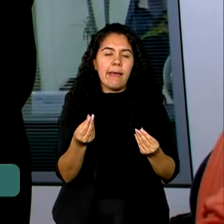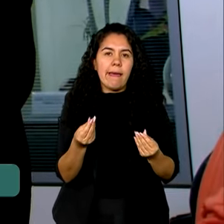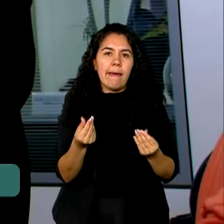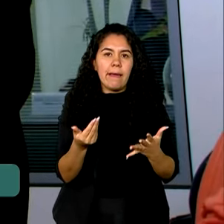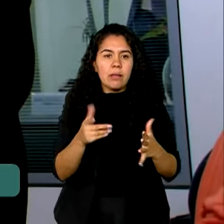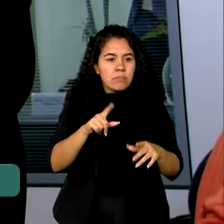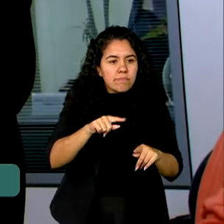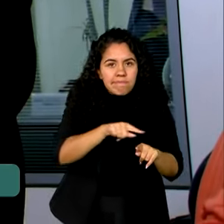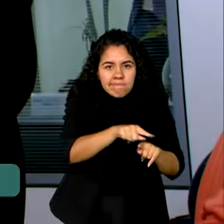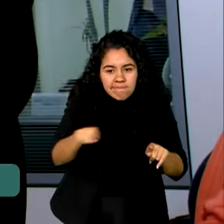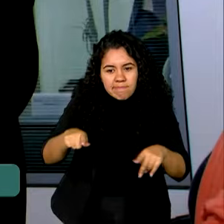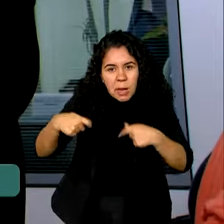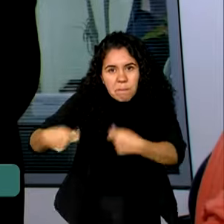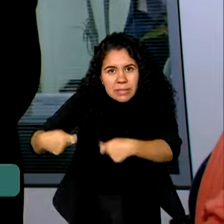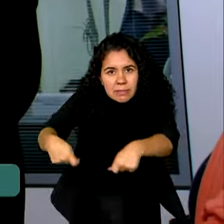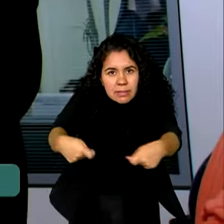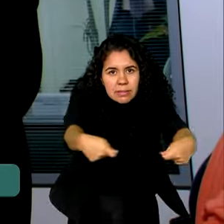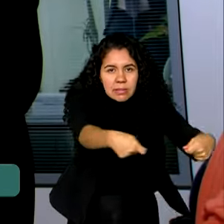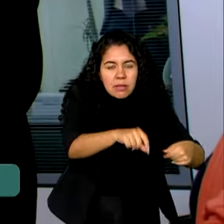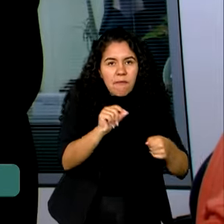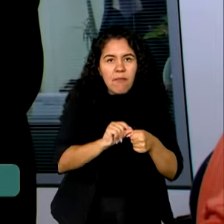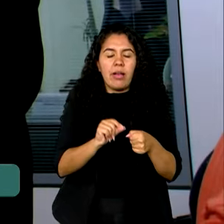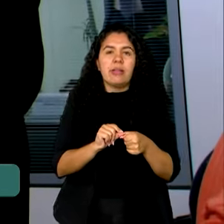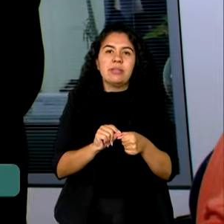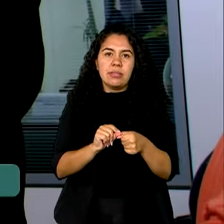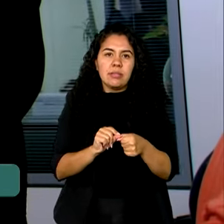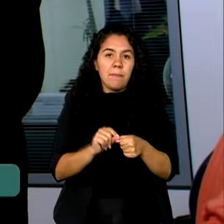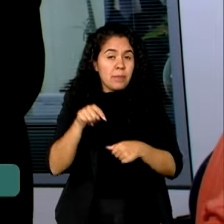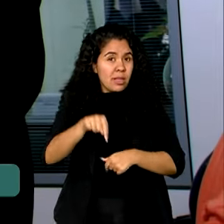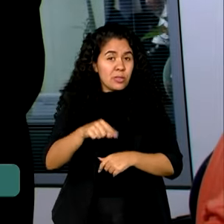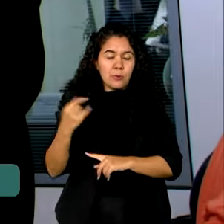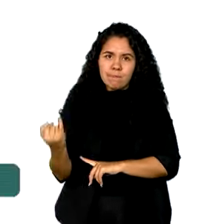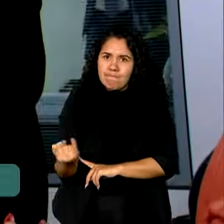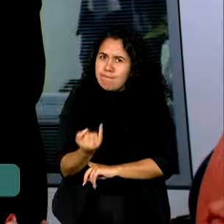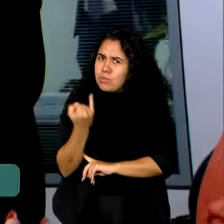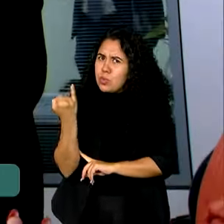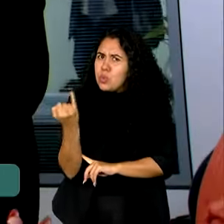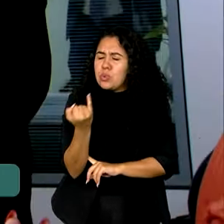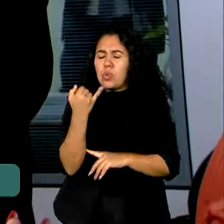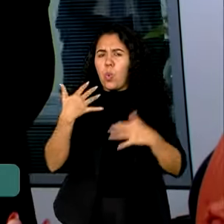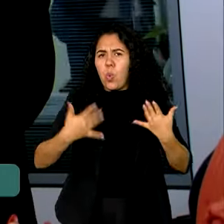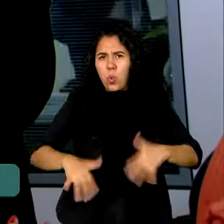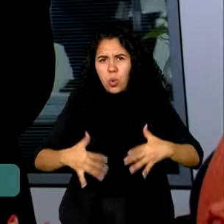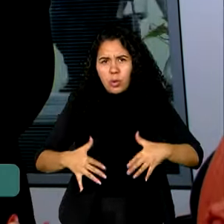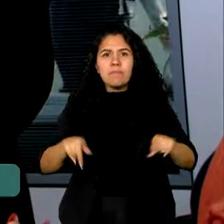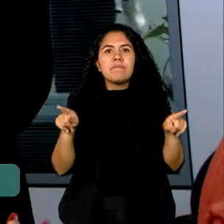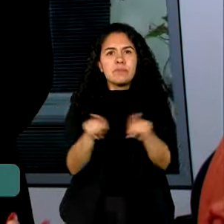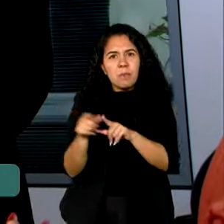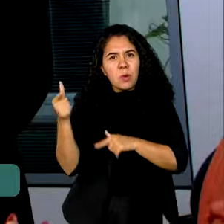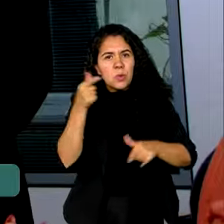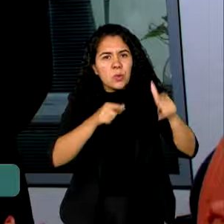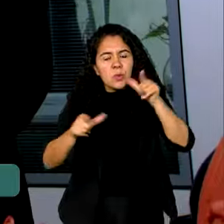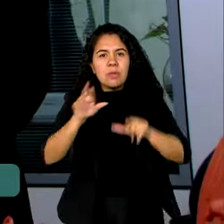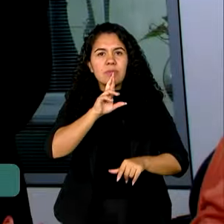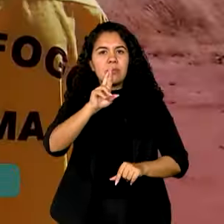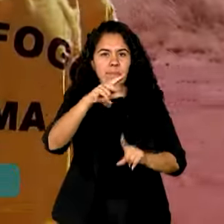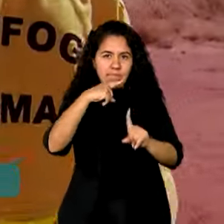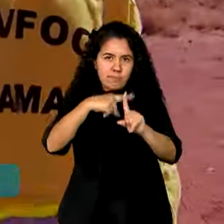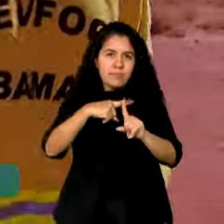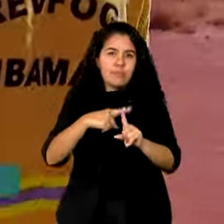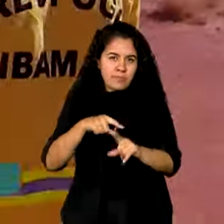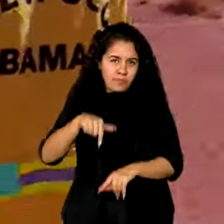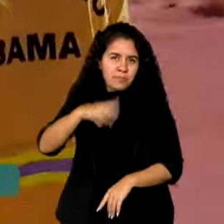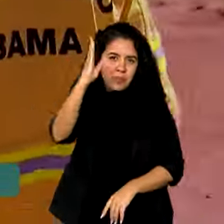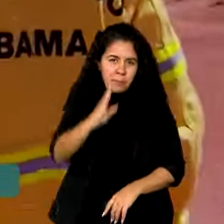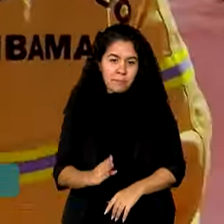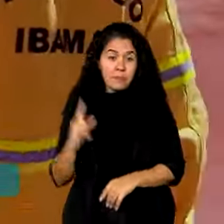precisa ser feito, para nós é um papel muito importante, obviamente com ganhos significativos para o país. O